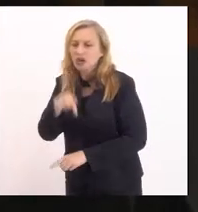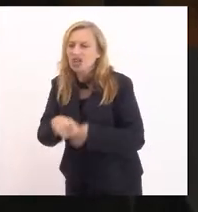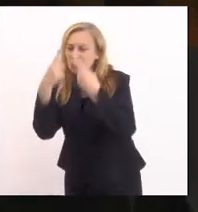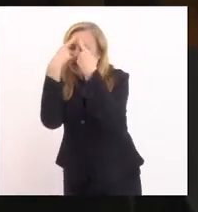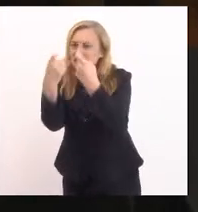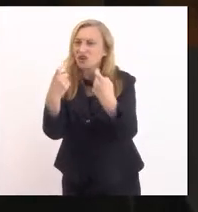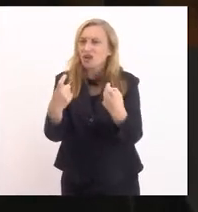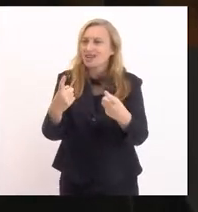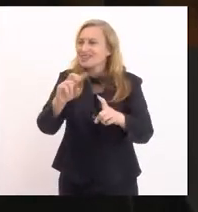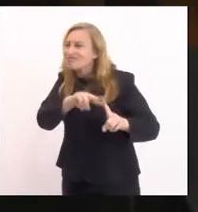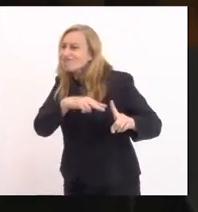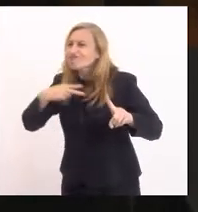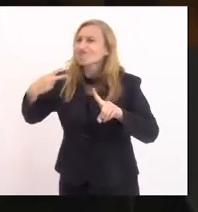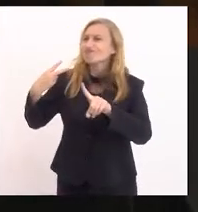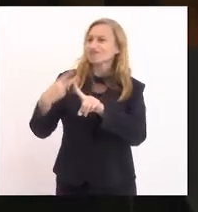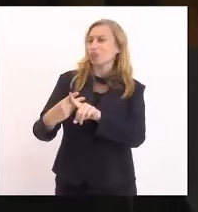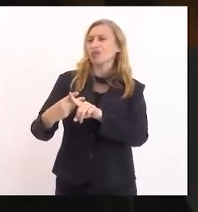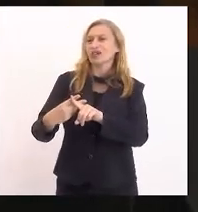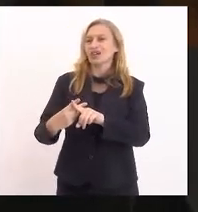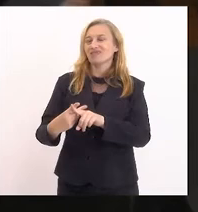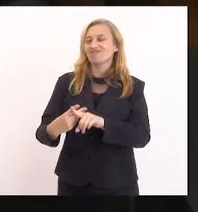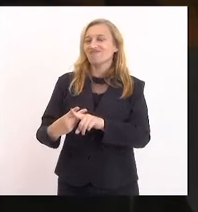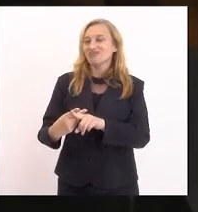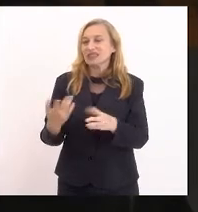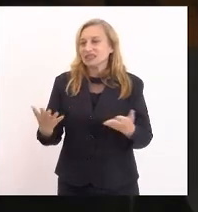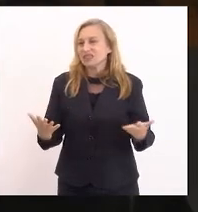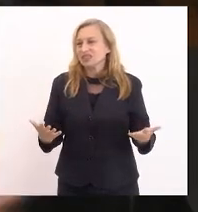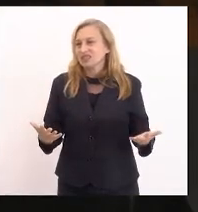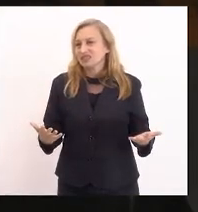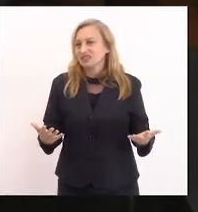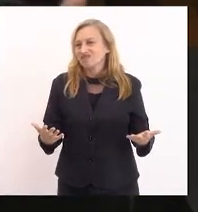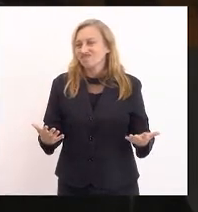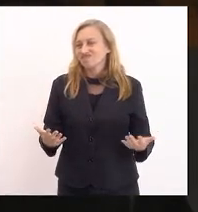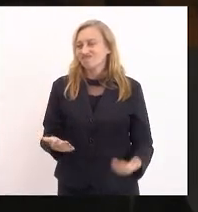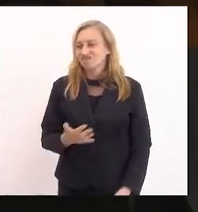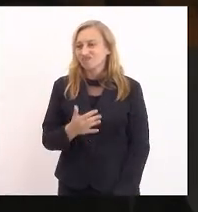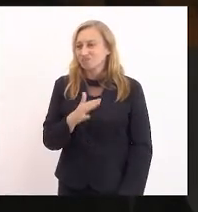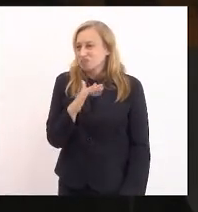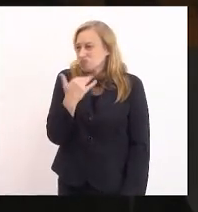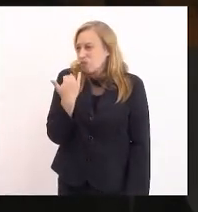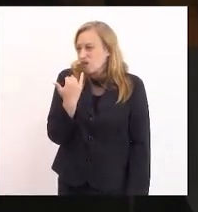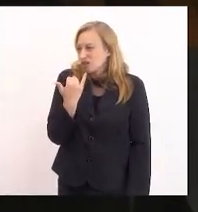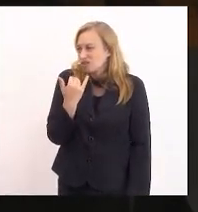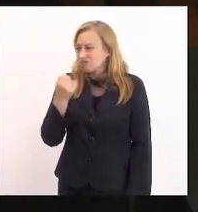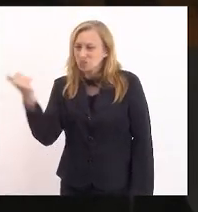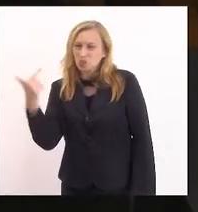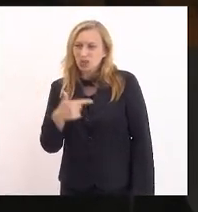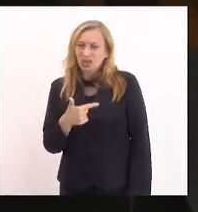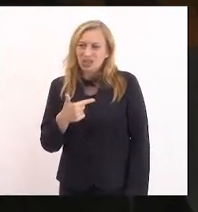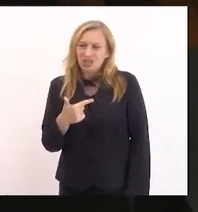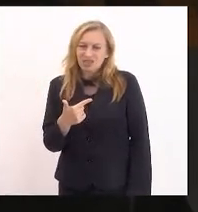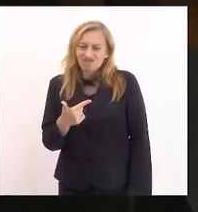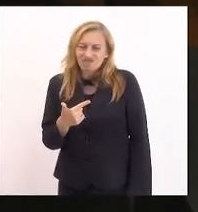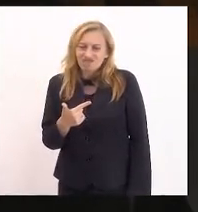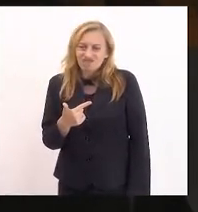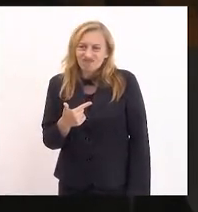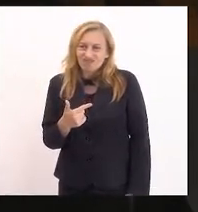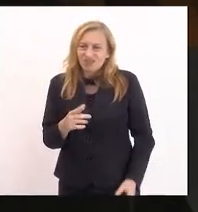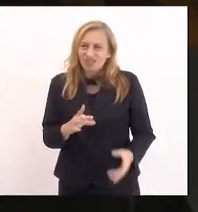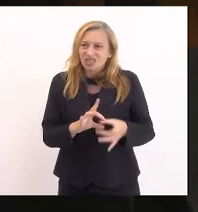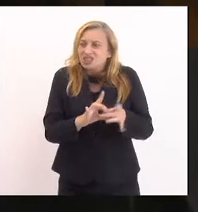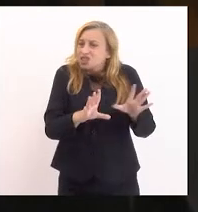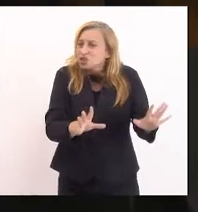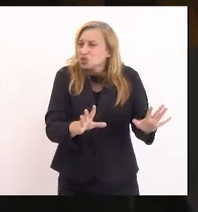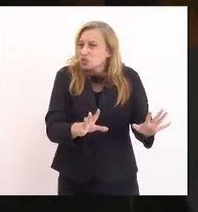ainda maior e ainda mais fatal do que aquela que deixou para